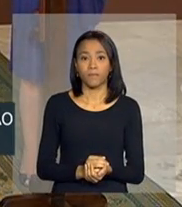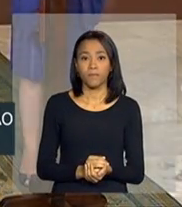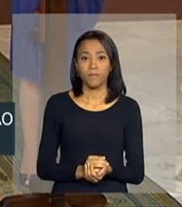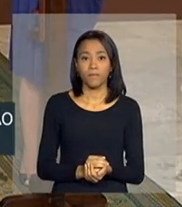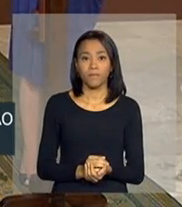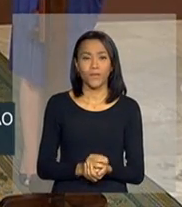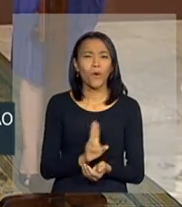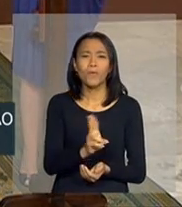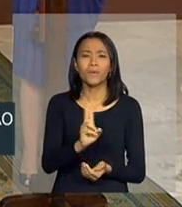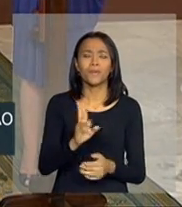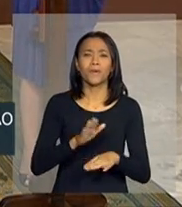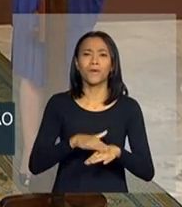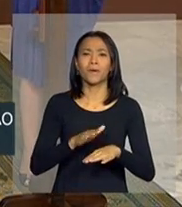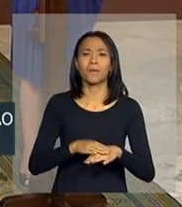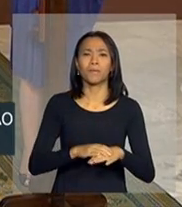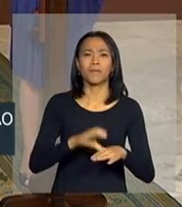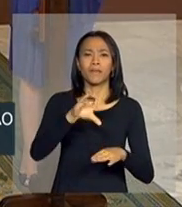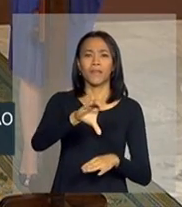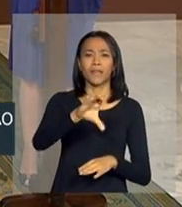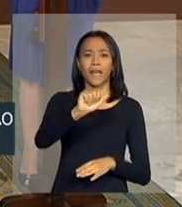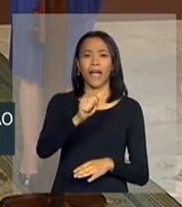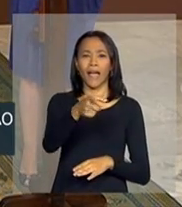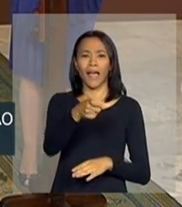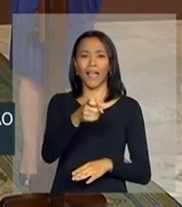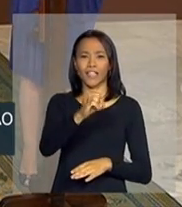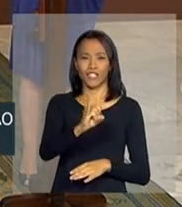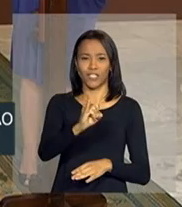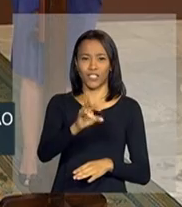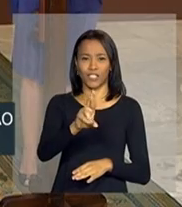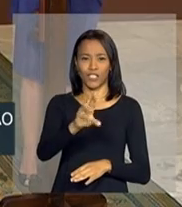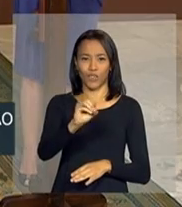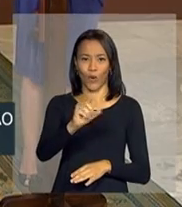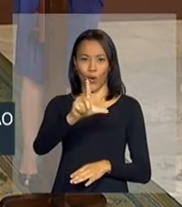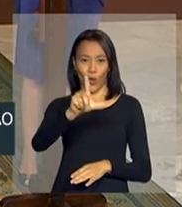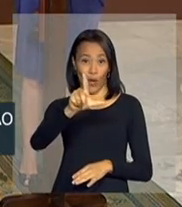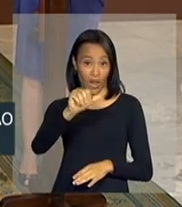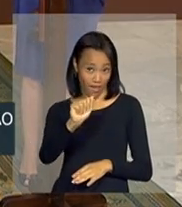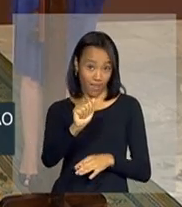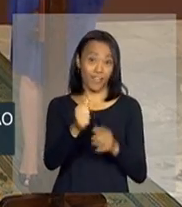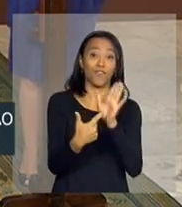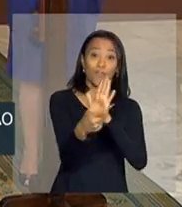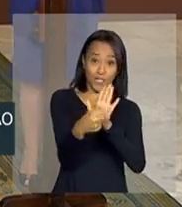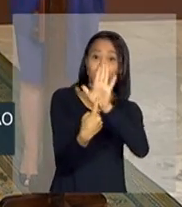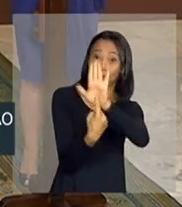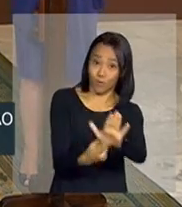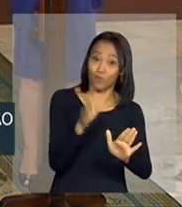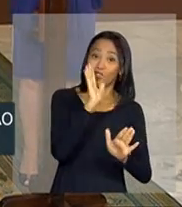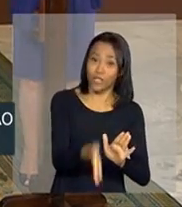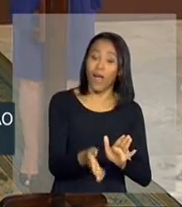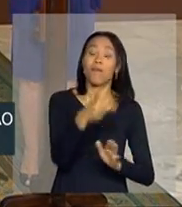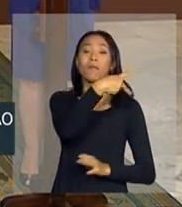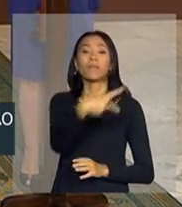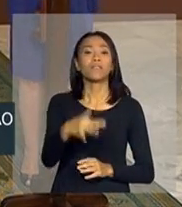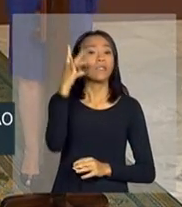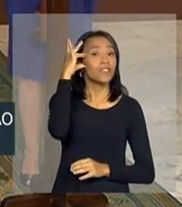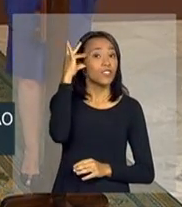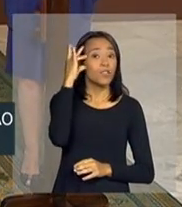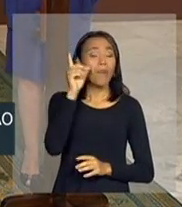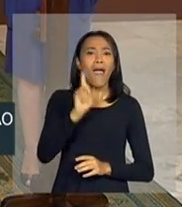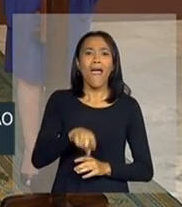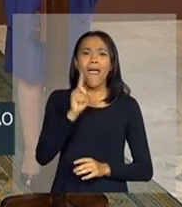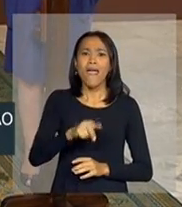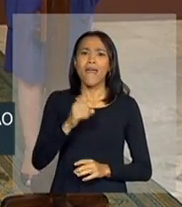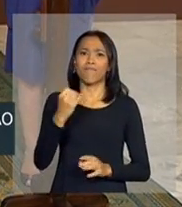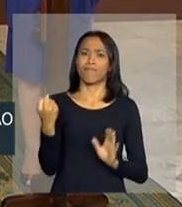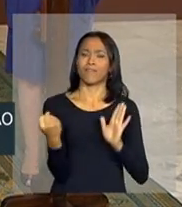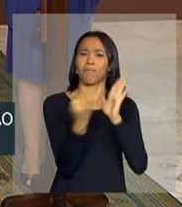Como é o nome? Cá? Cachirola. Cachirola, que você fez a demonstração para a presidenta, é algo que vai ser uma